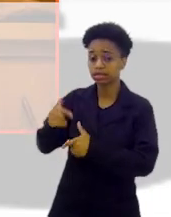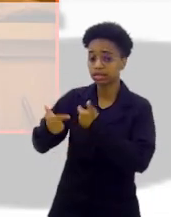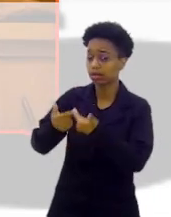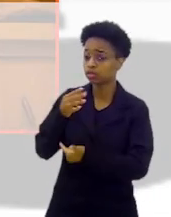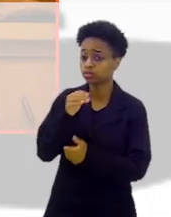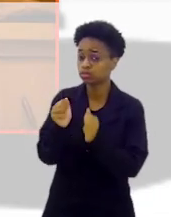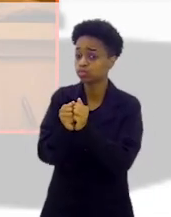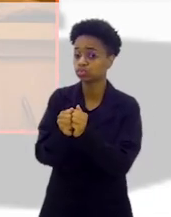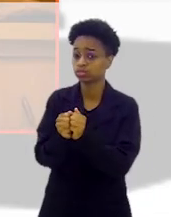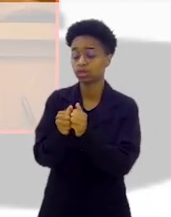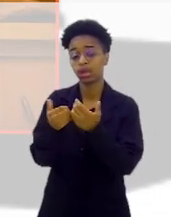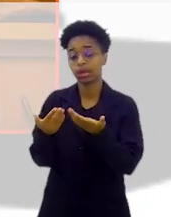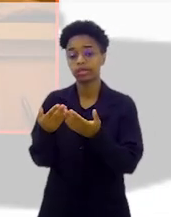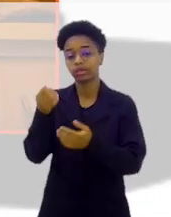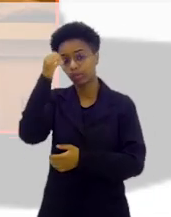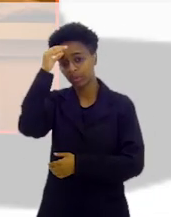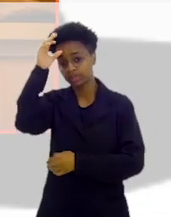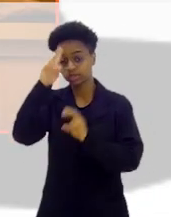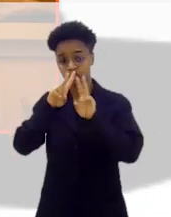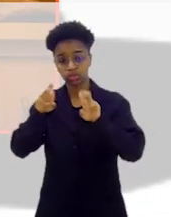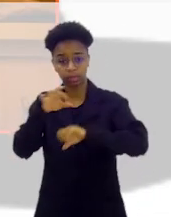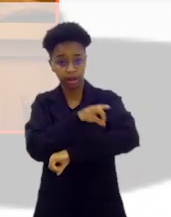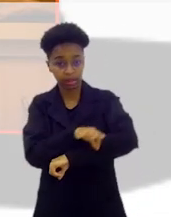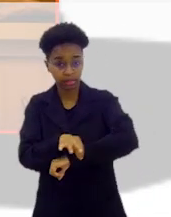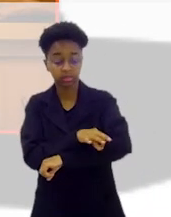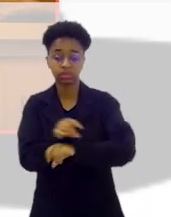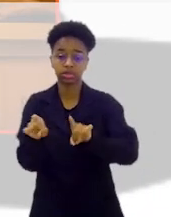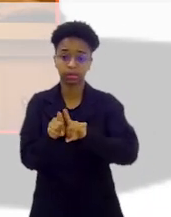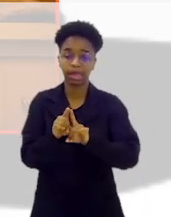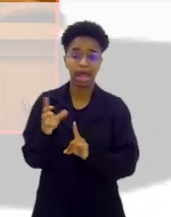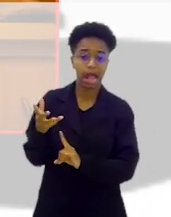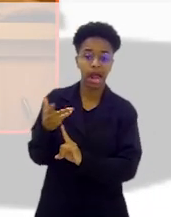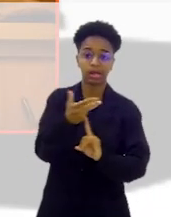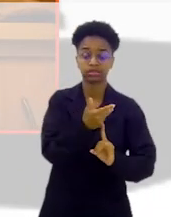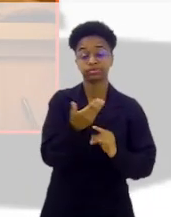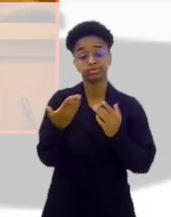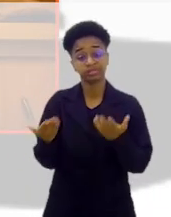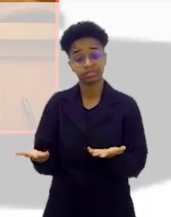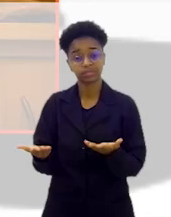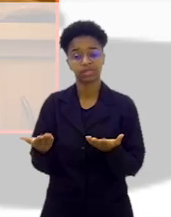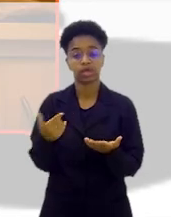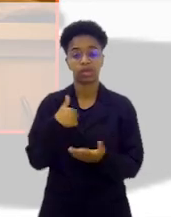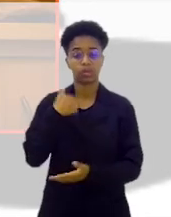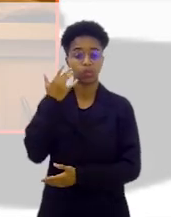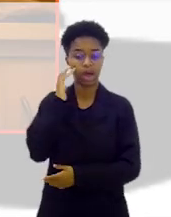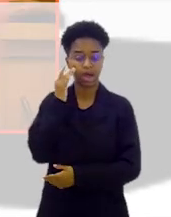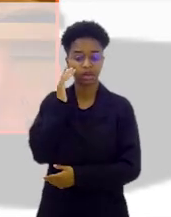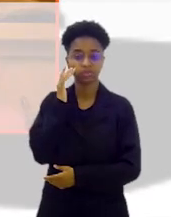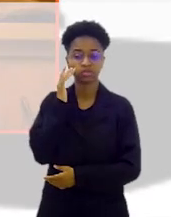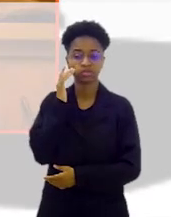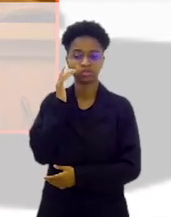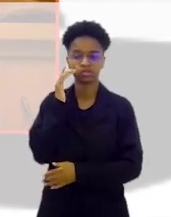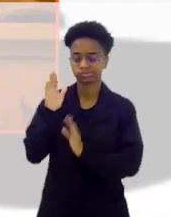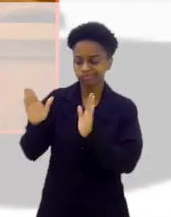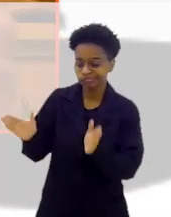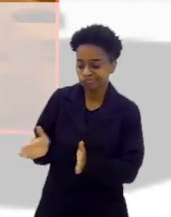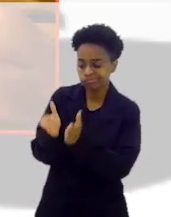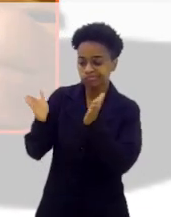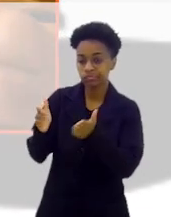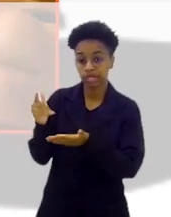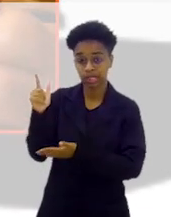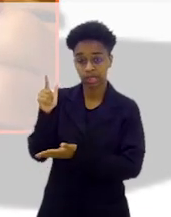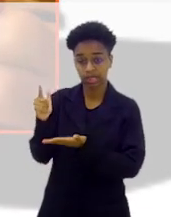no sentido de conhecimento da arquitetura como arte plástica, como arte plástica, né? Então, eu acho que o